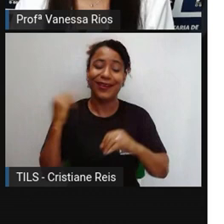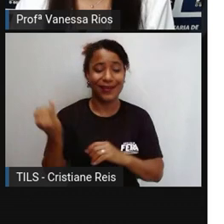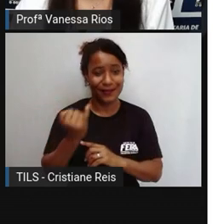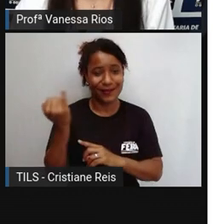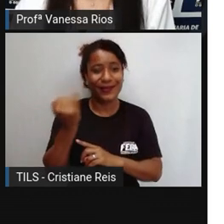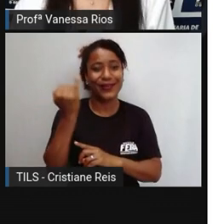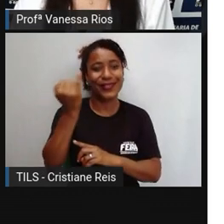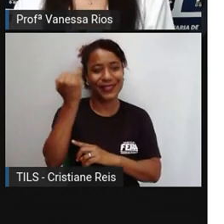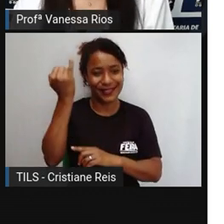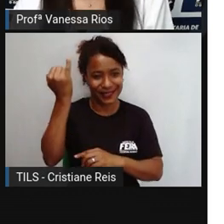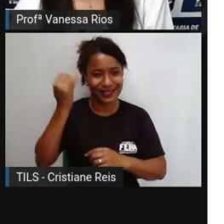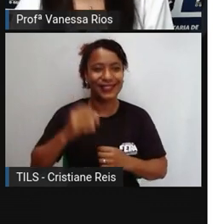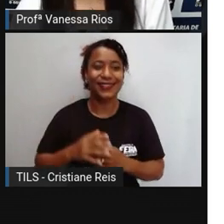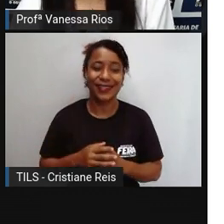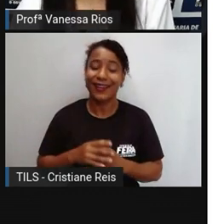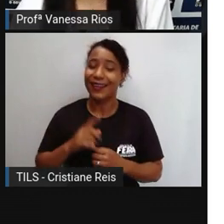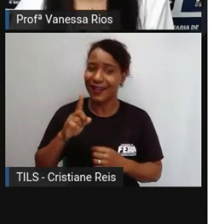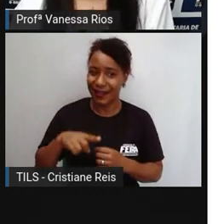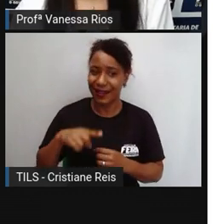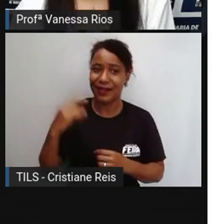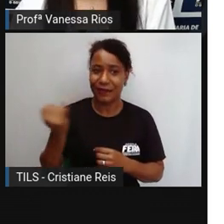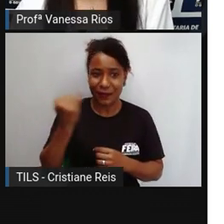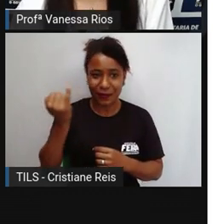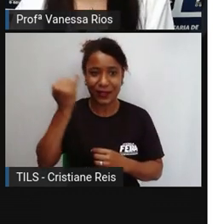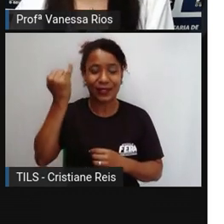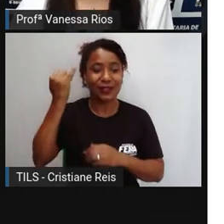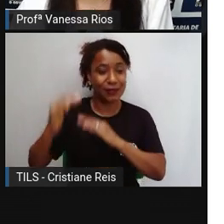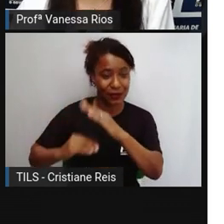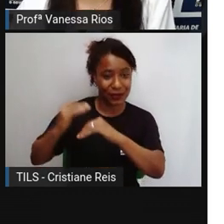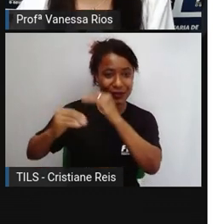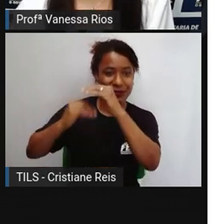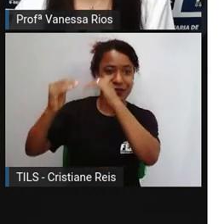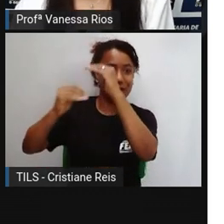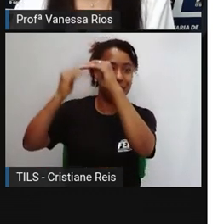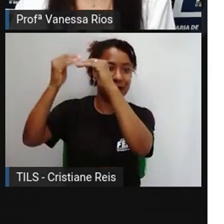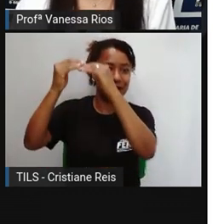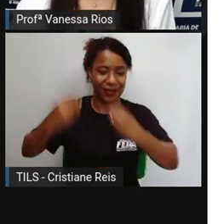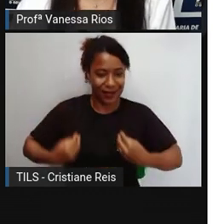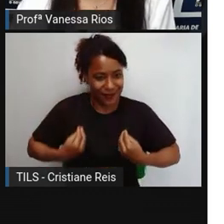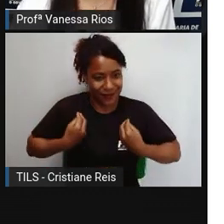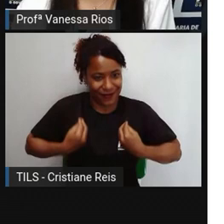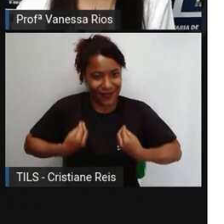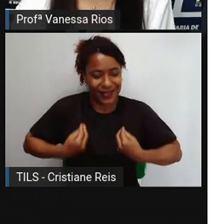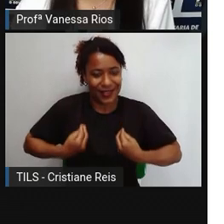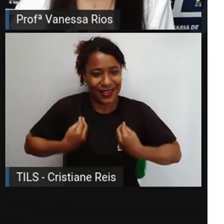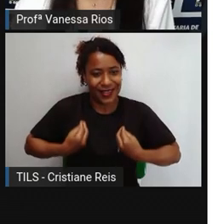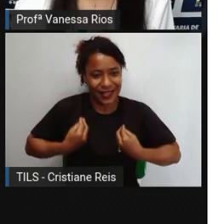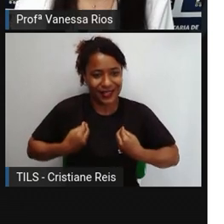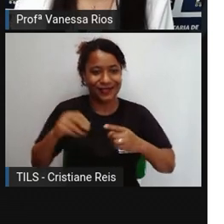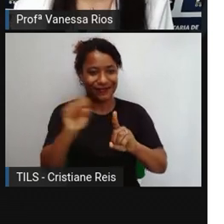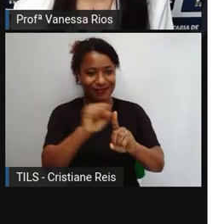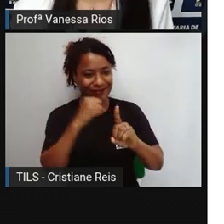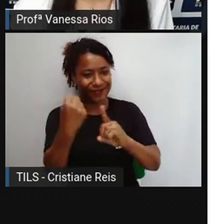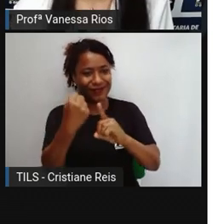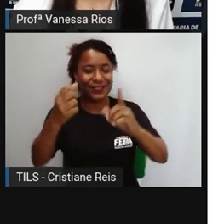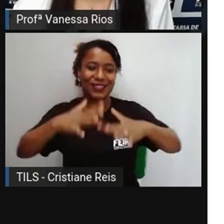já viu. É tão importante para o desenvolvimento dos seres humanos, né, enquanto ser social.